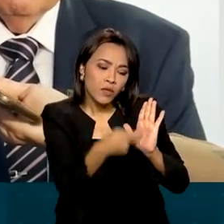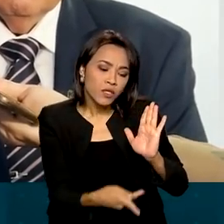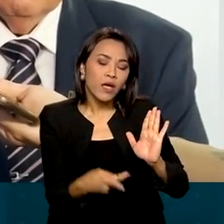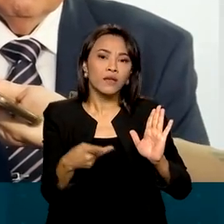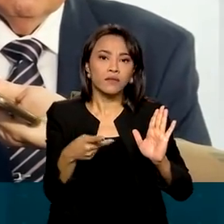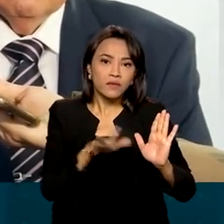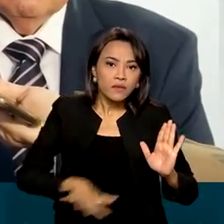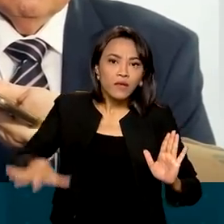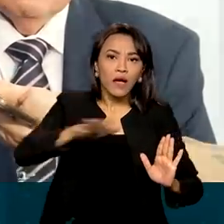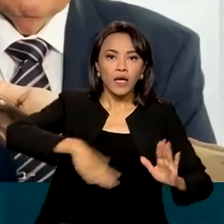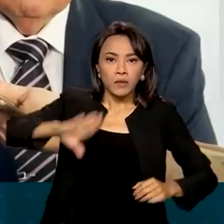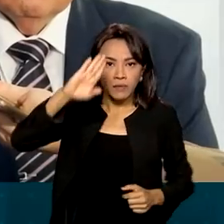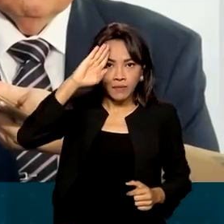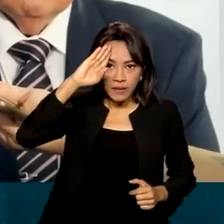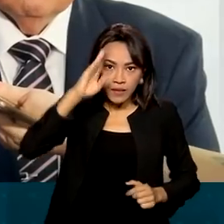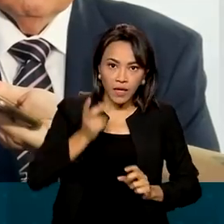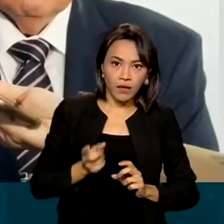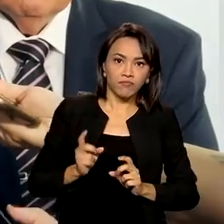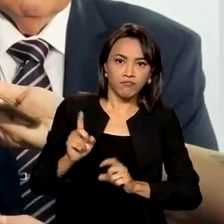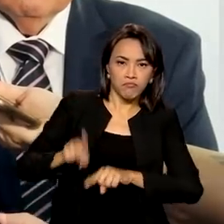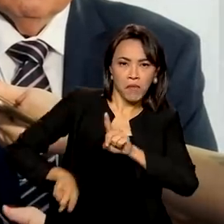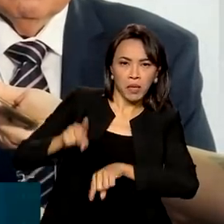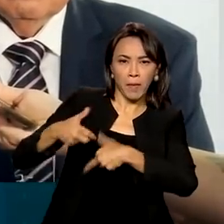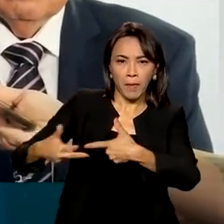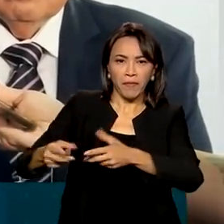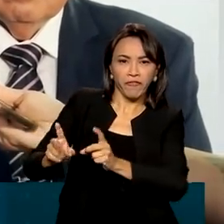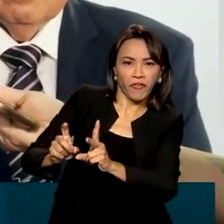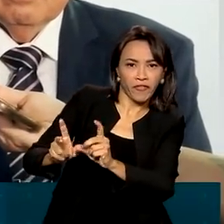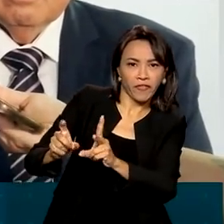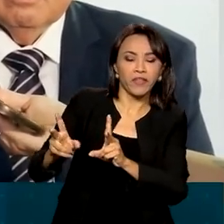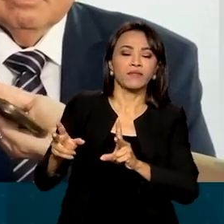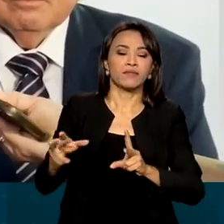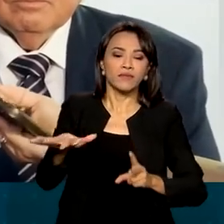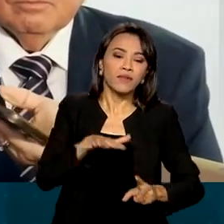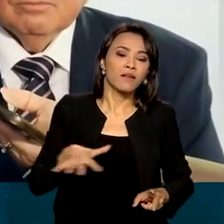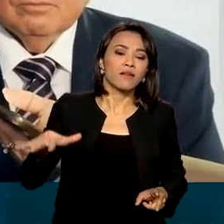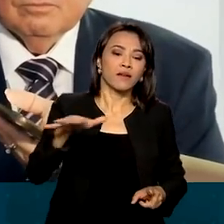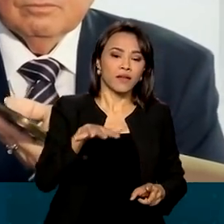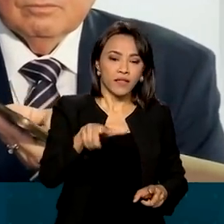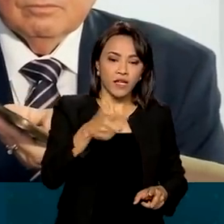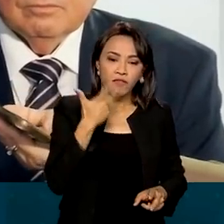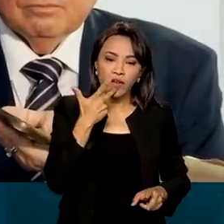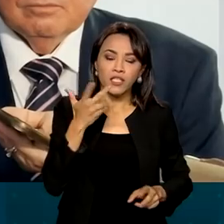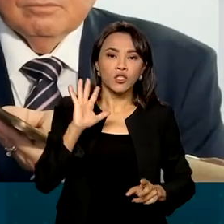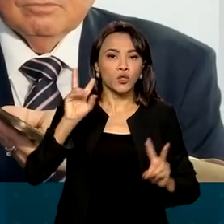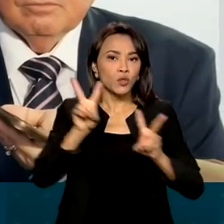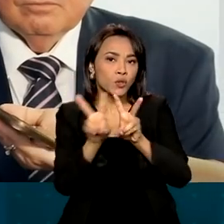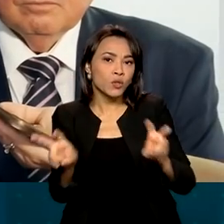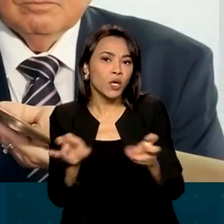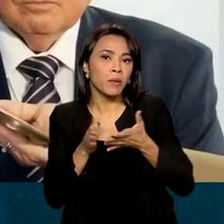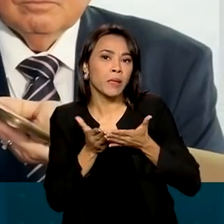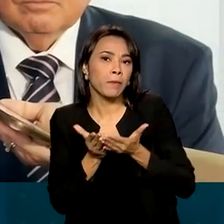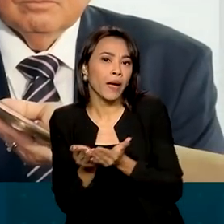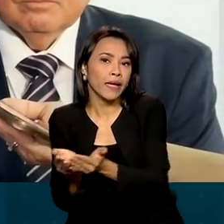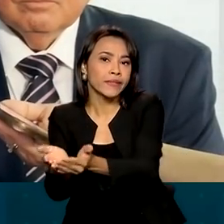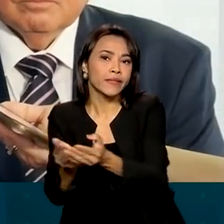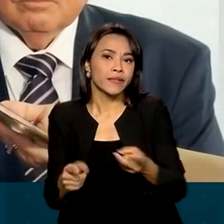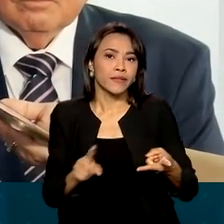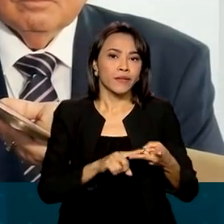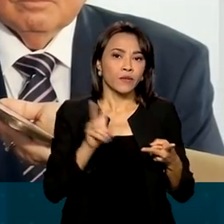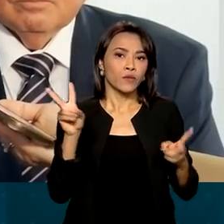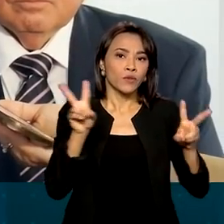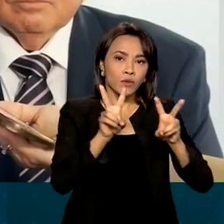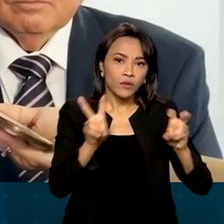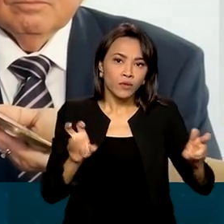Armadas, e eu citaria nas áreas de embarcações, na parte de aviação, na